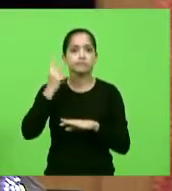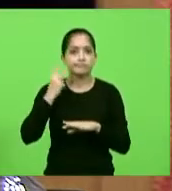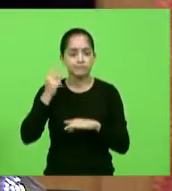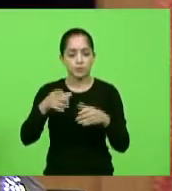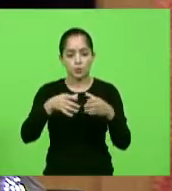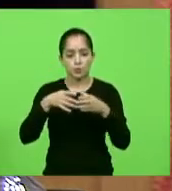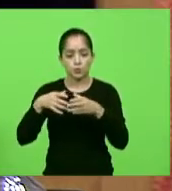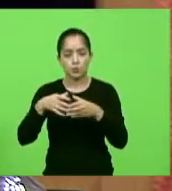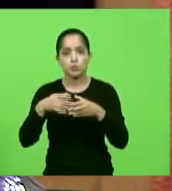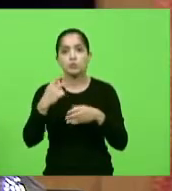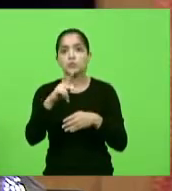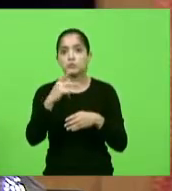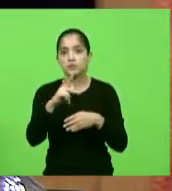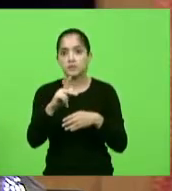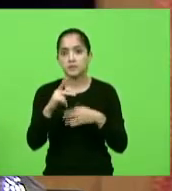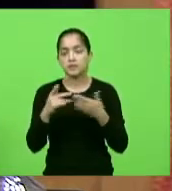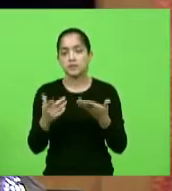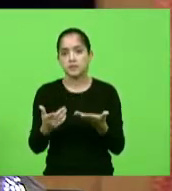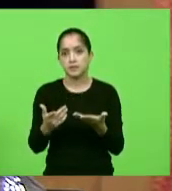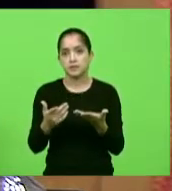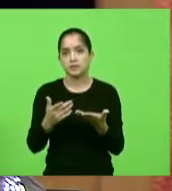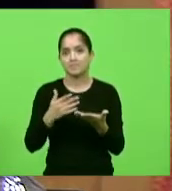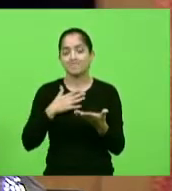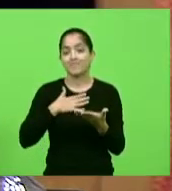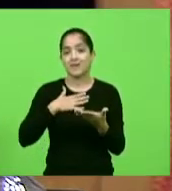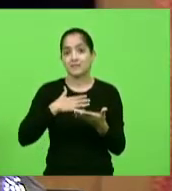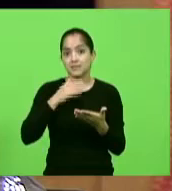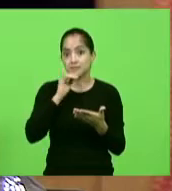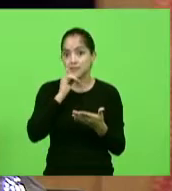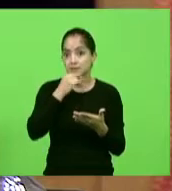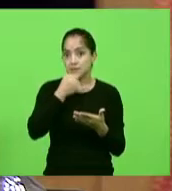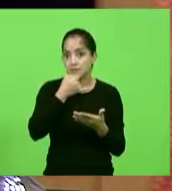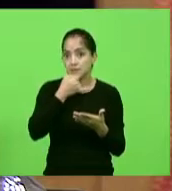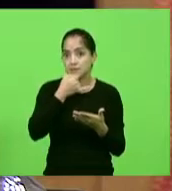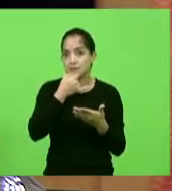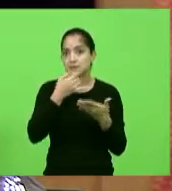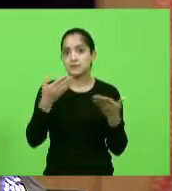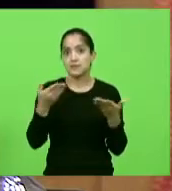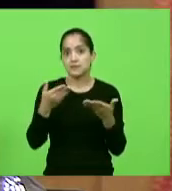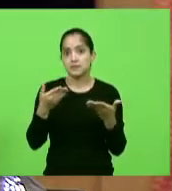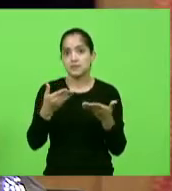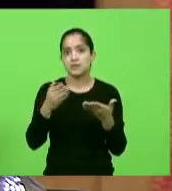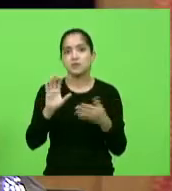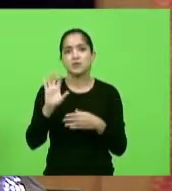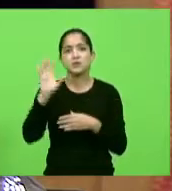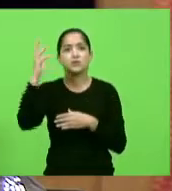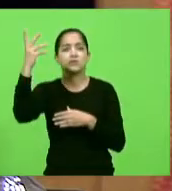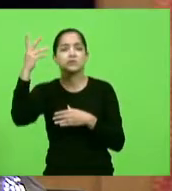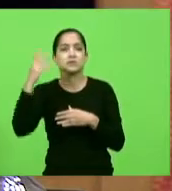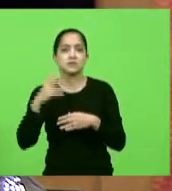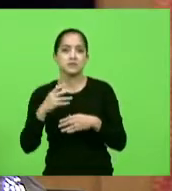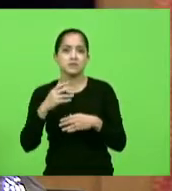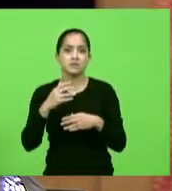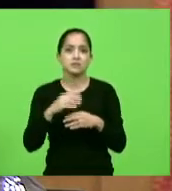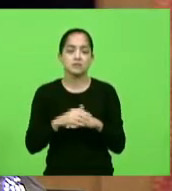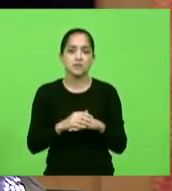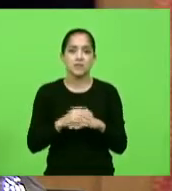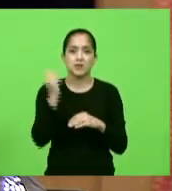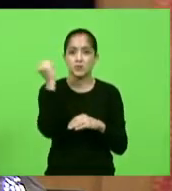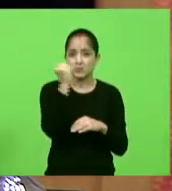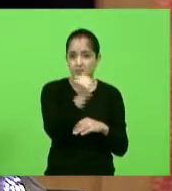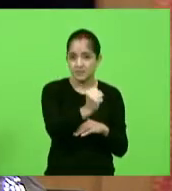a equipe, a minha tristeza com esse crime ocorrido no município de Navegantes,